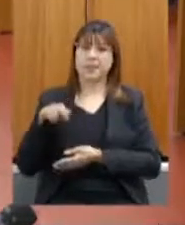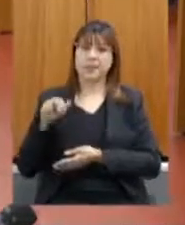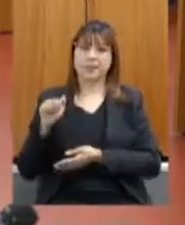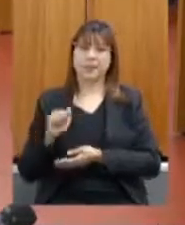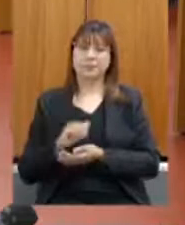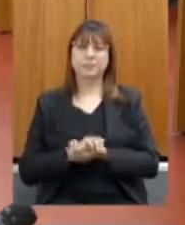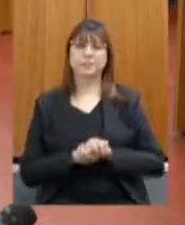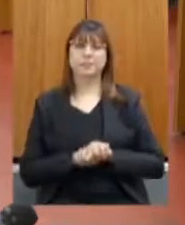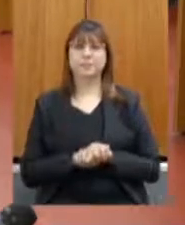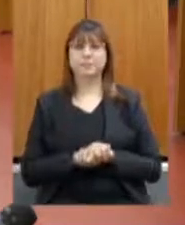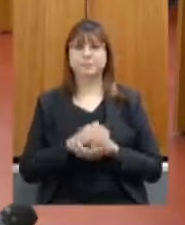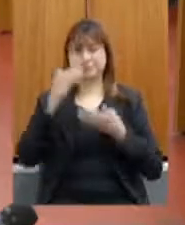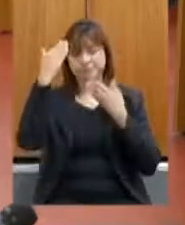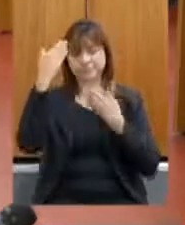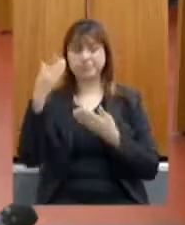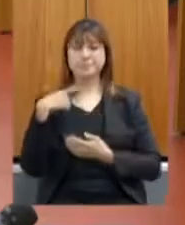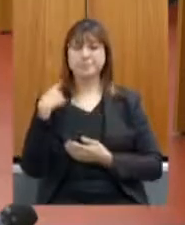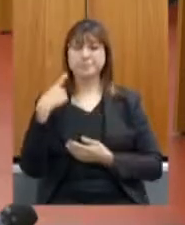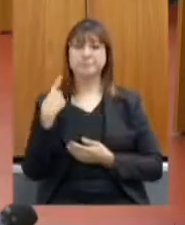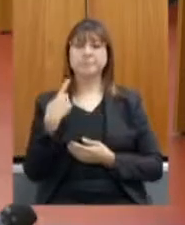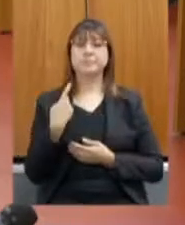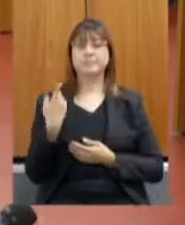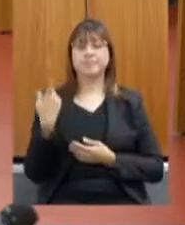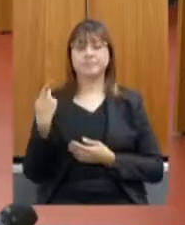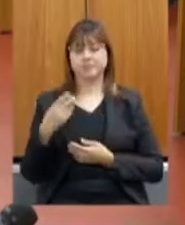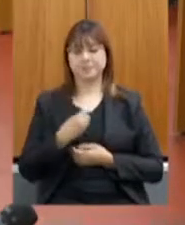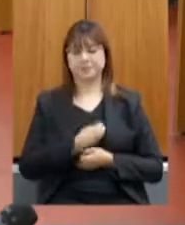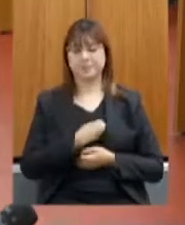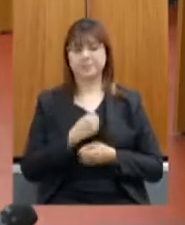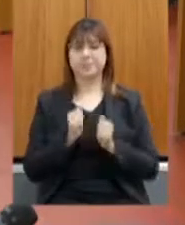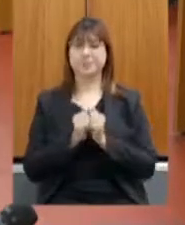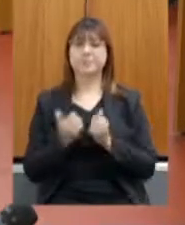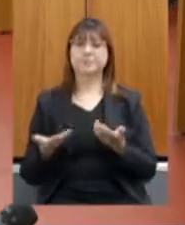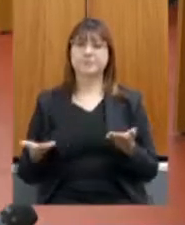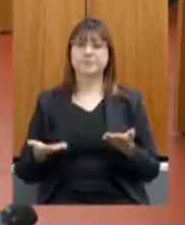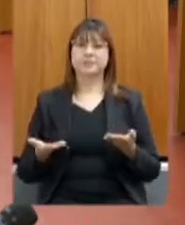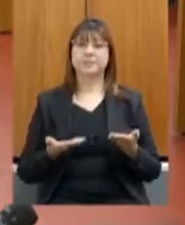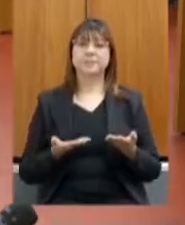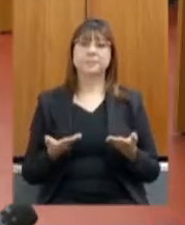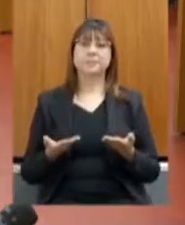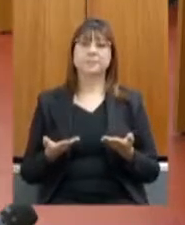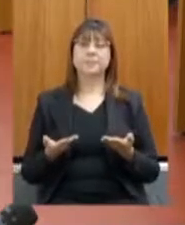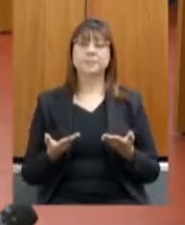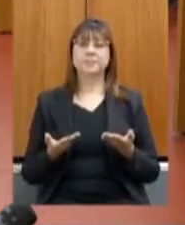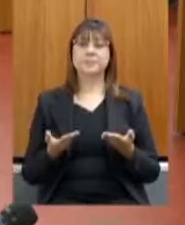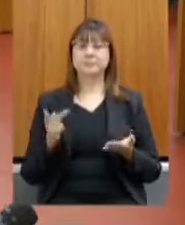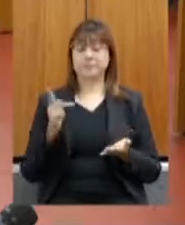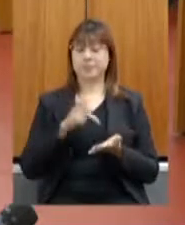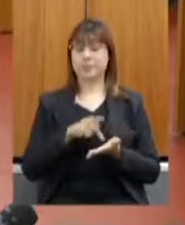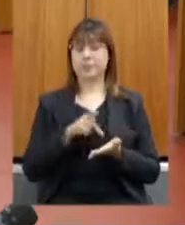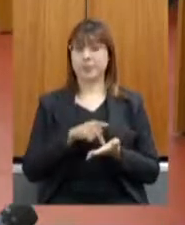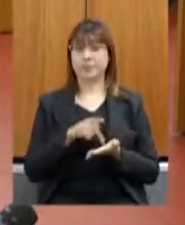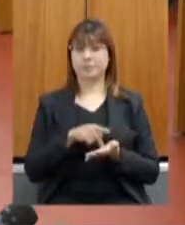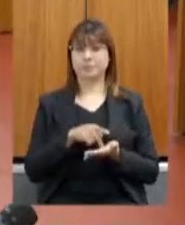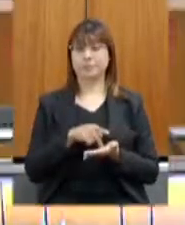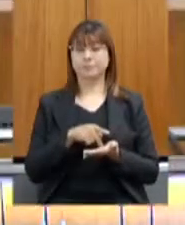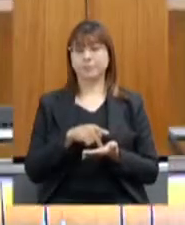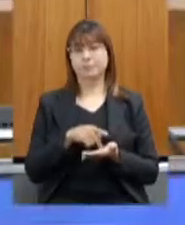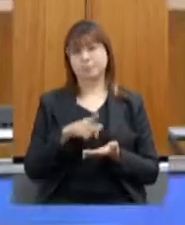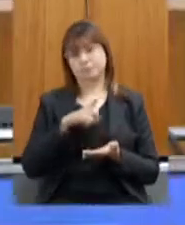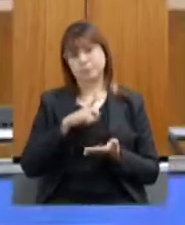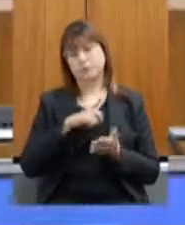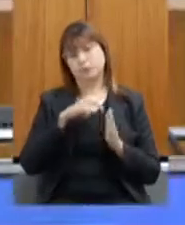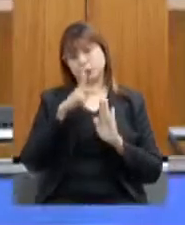muito obrigada deputado pela sua participação aqui conosco realmente nós temos alguns